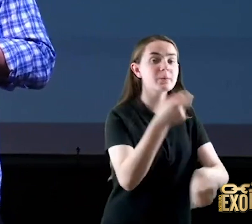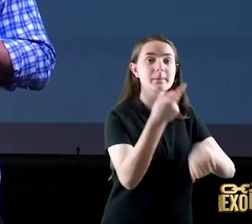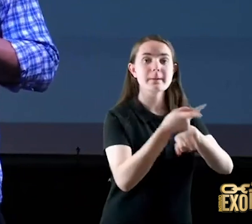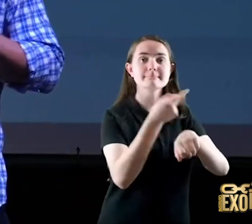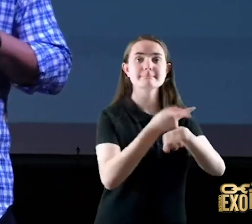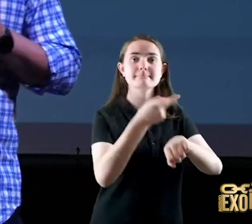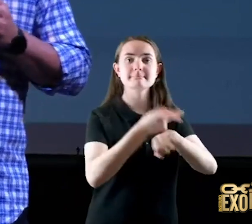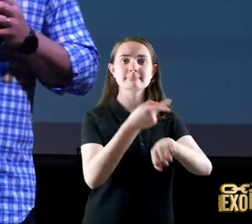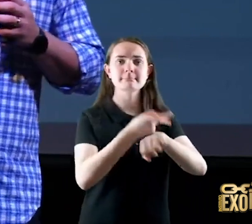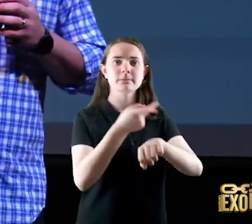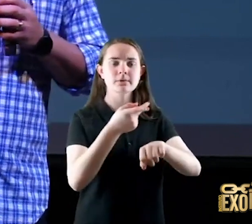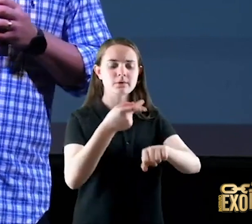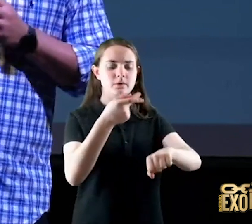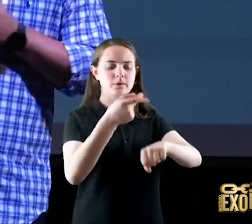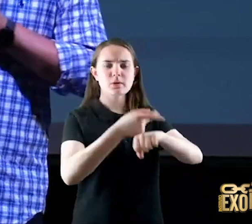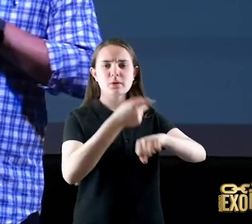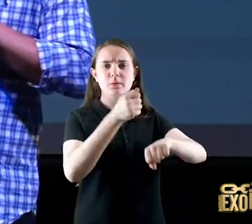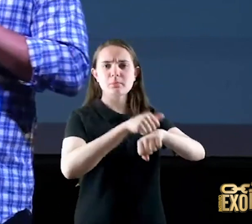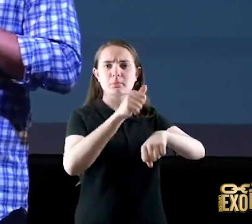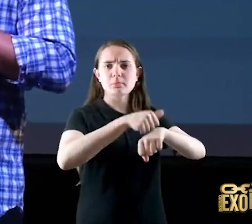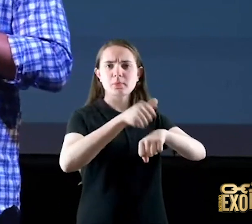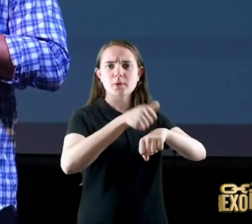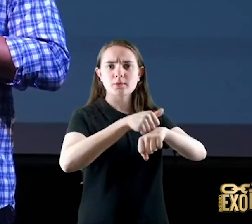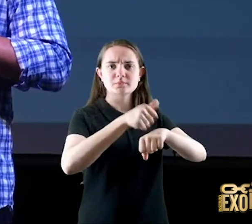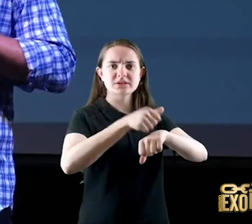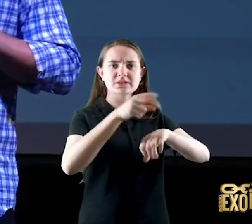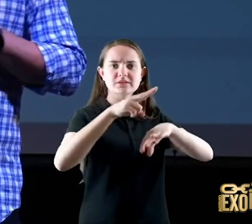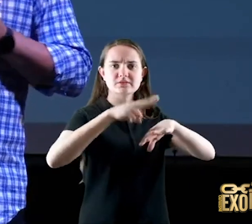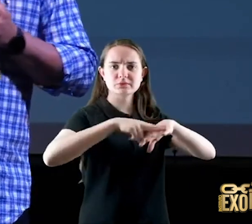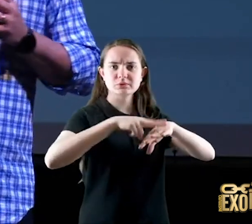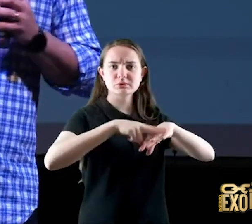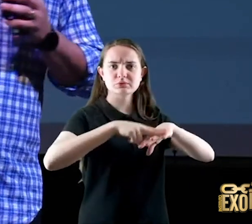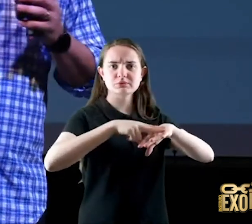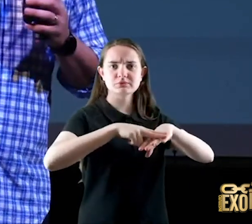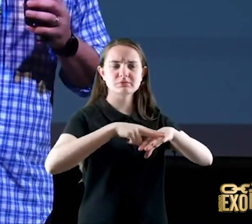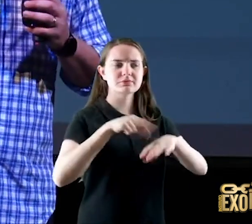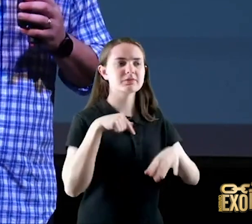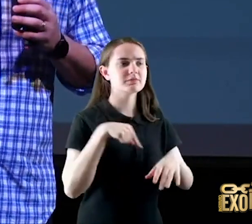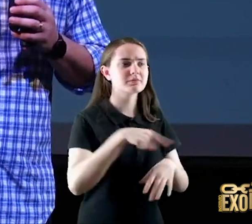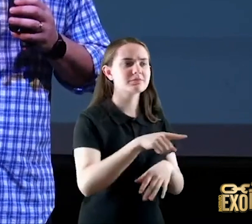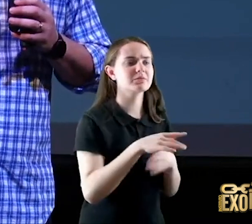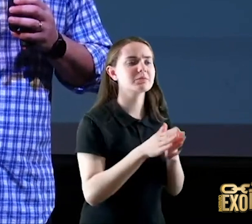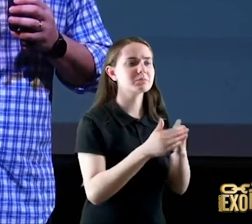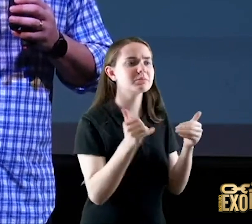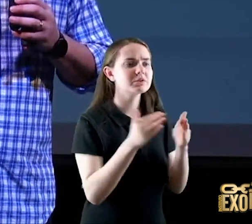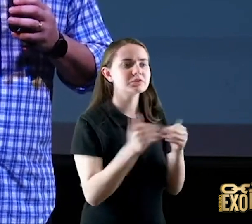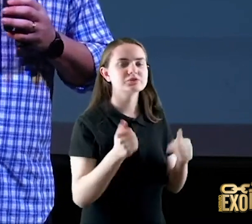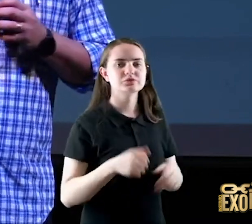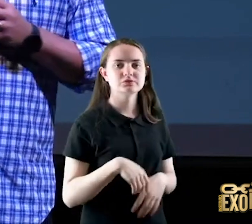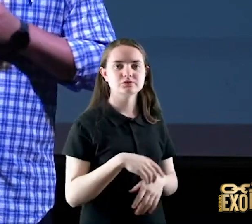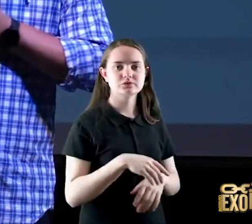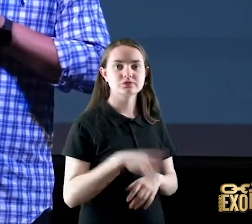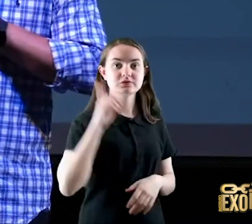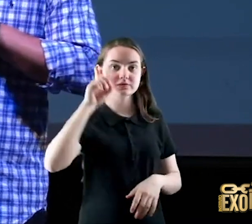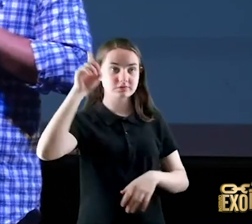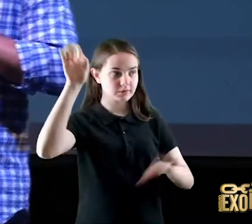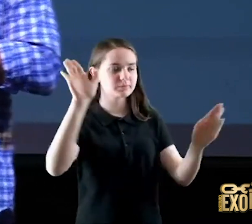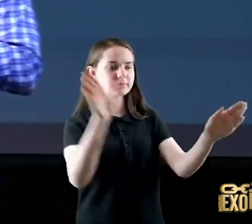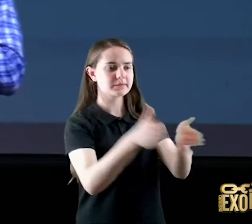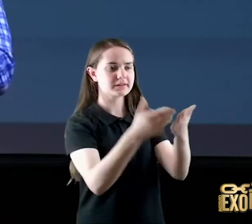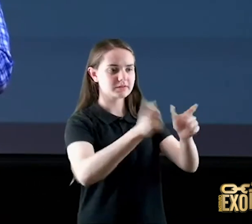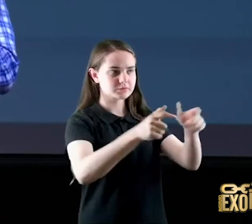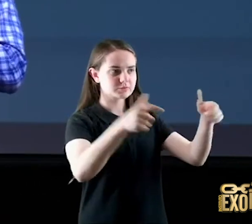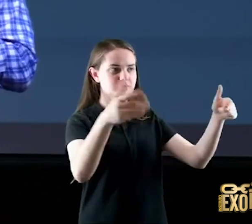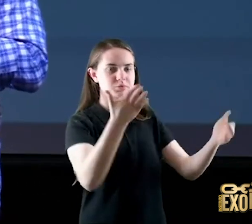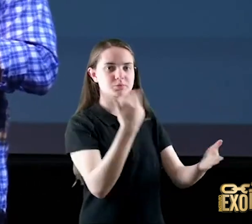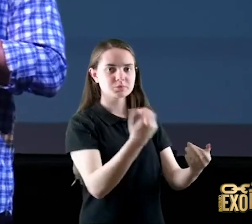não um pouco de punhado um punhado de farinha de azeite que Deus multiplicou Deus era com esse homem mas ele